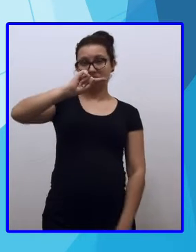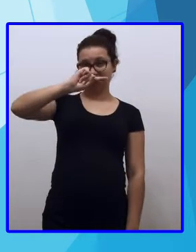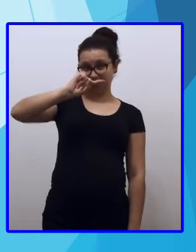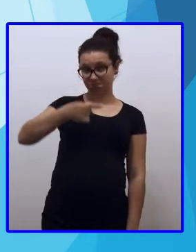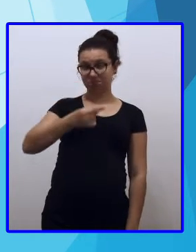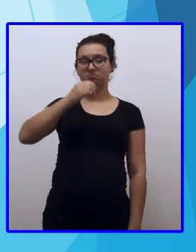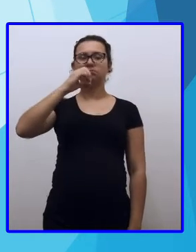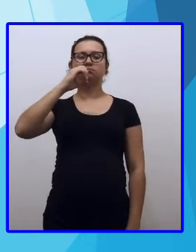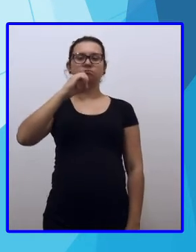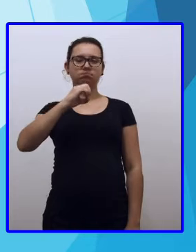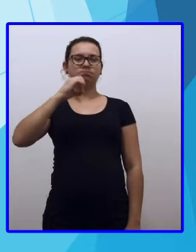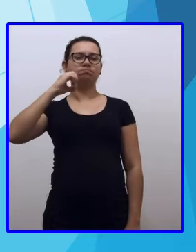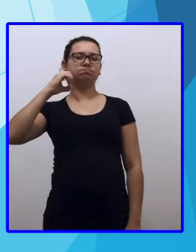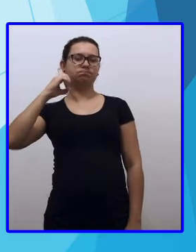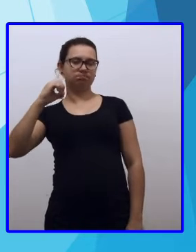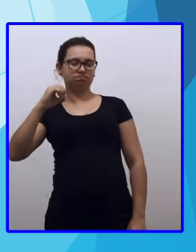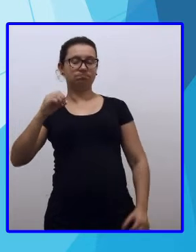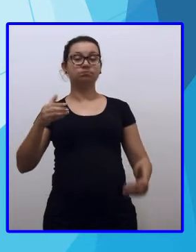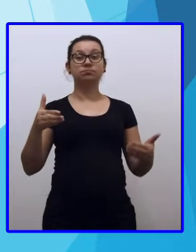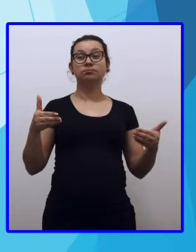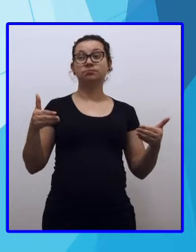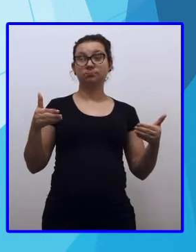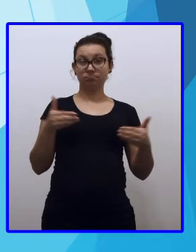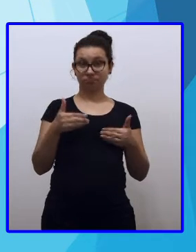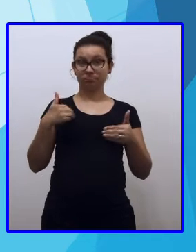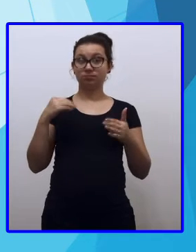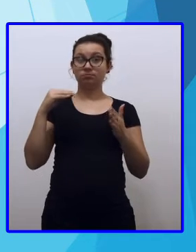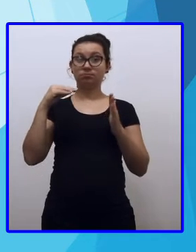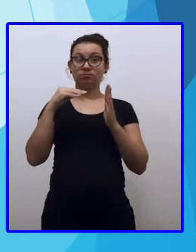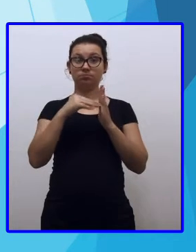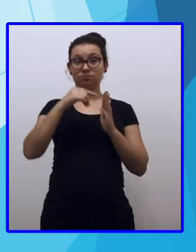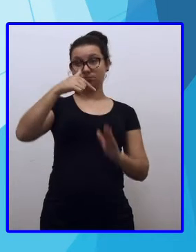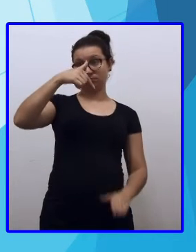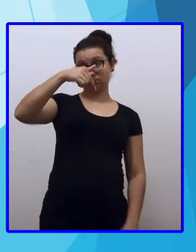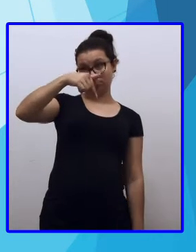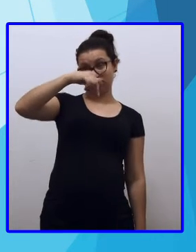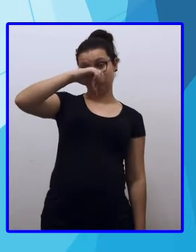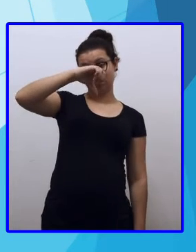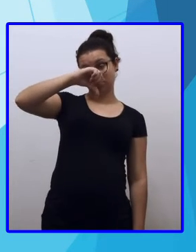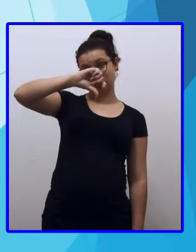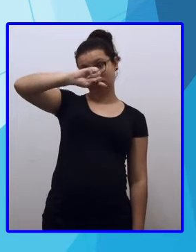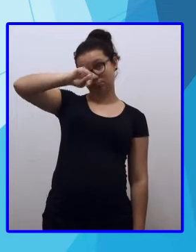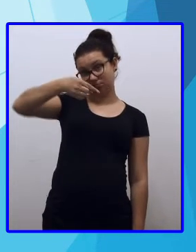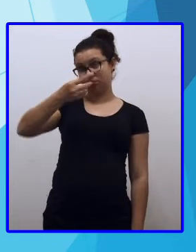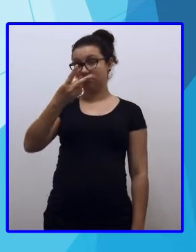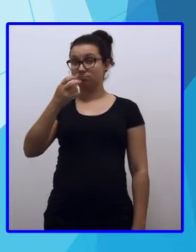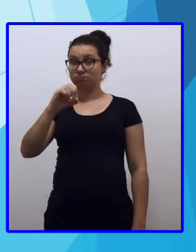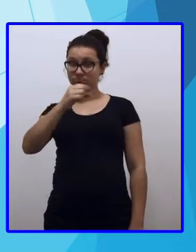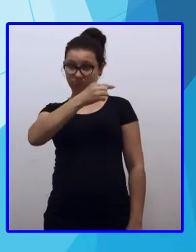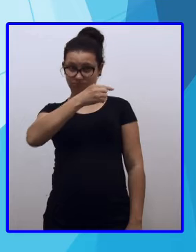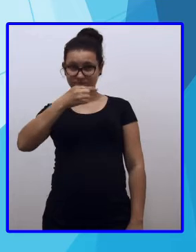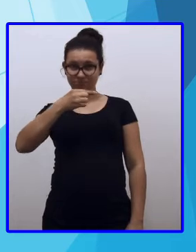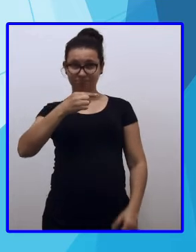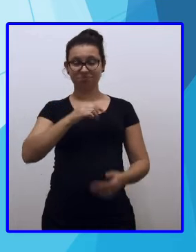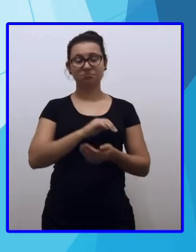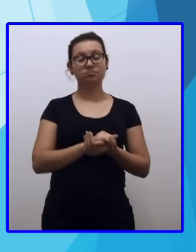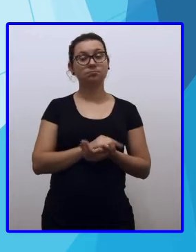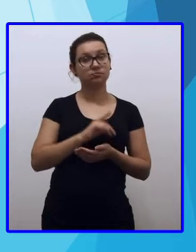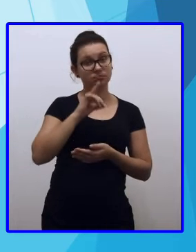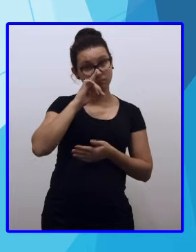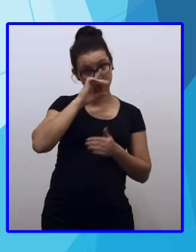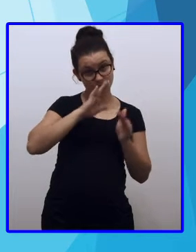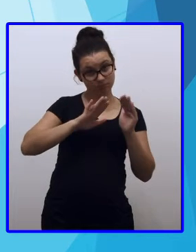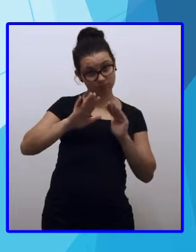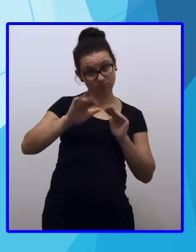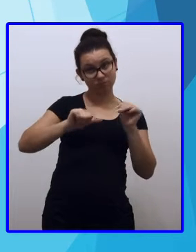então, vírgula zero zero. Agora, eu coloco setenta e nove e vinte e faço a subtração. Cuidado com as